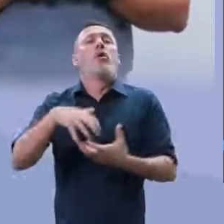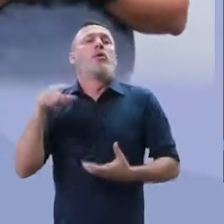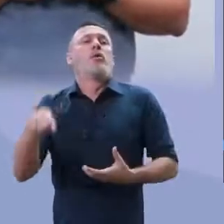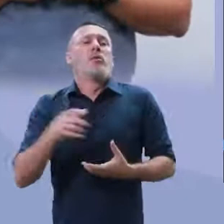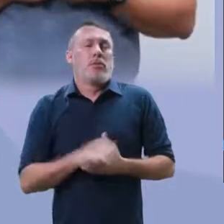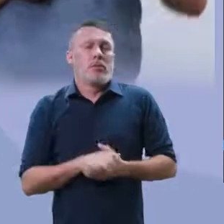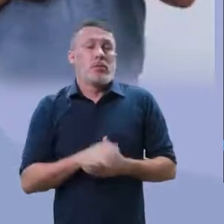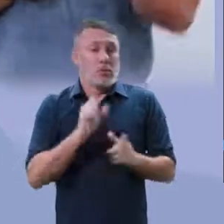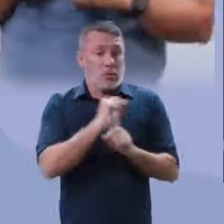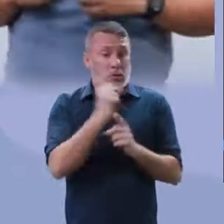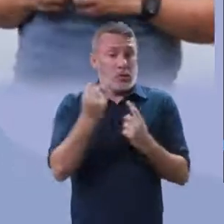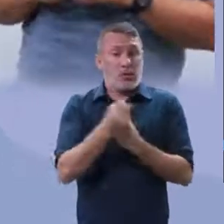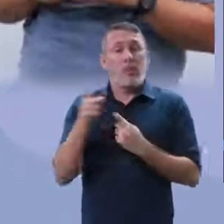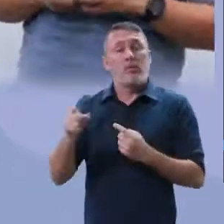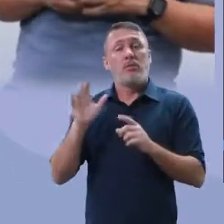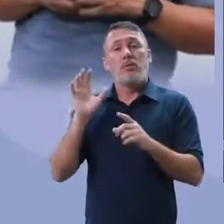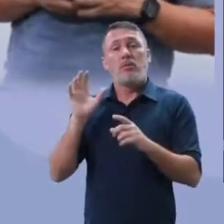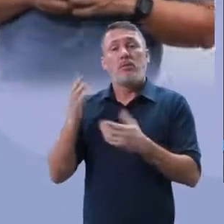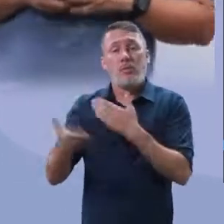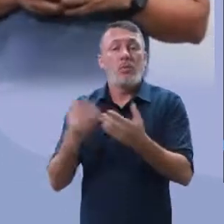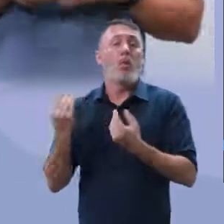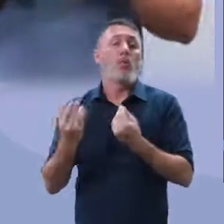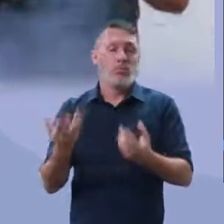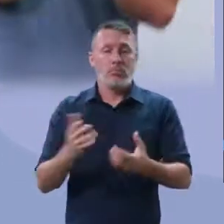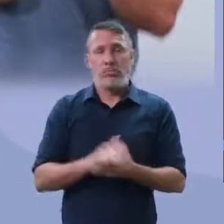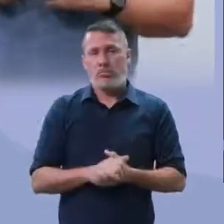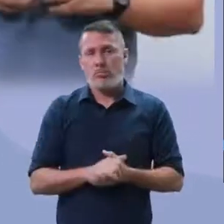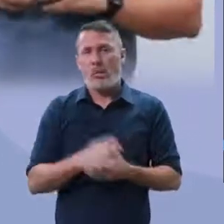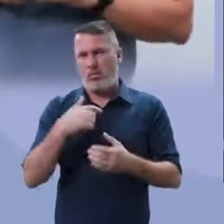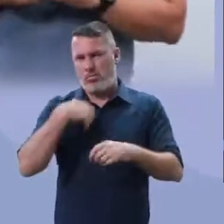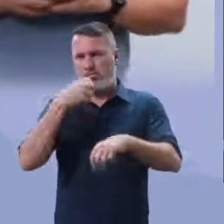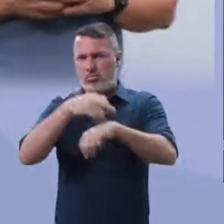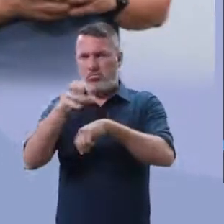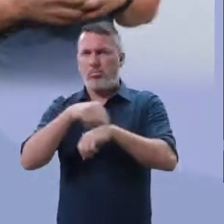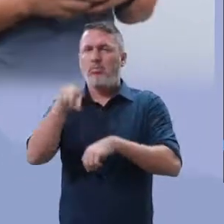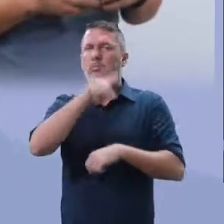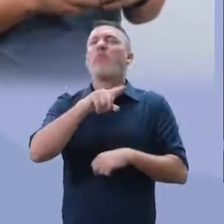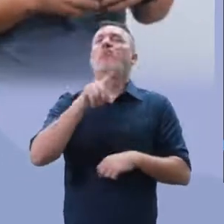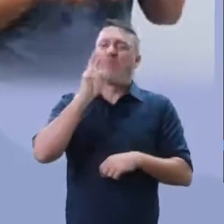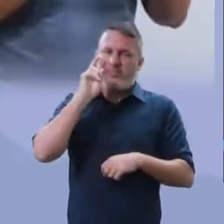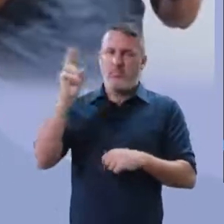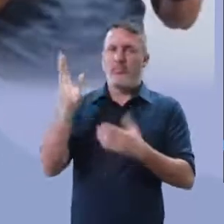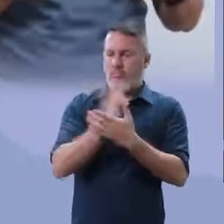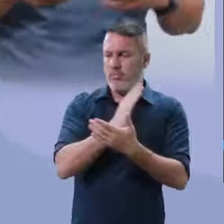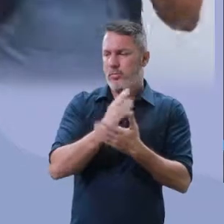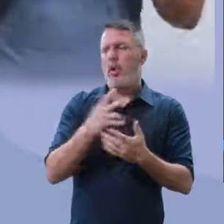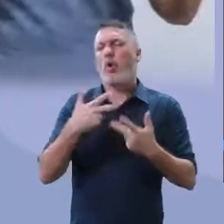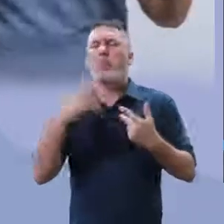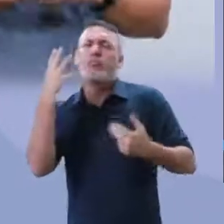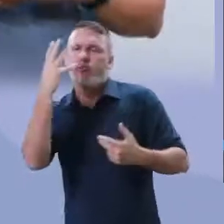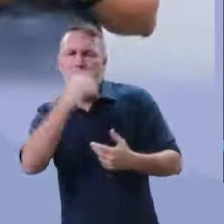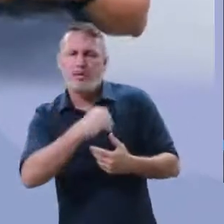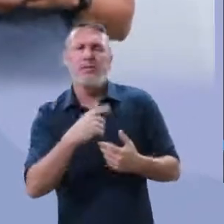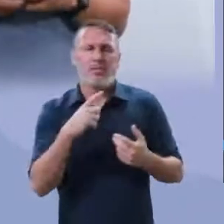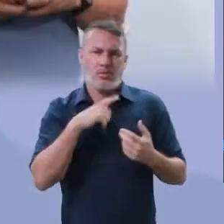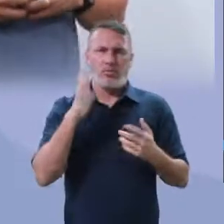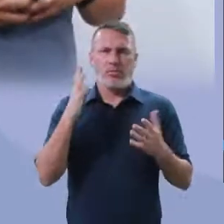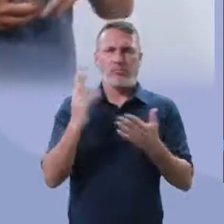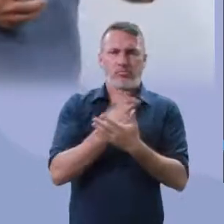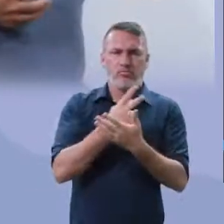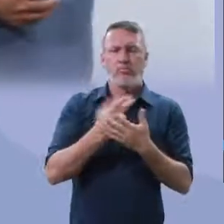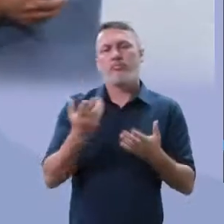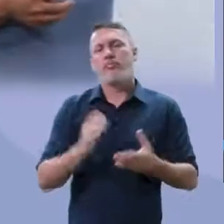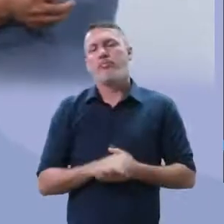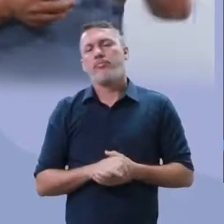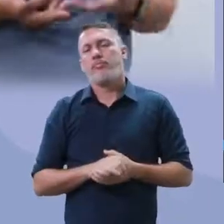diante dos idosos? Vou citar para vocês alguns fatos e, certamente, vocês viram. Fatos bonitos, lindos. Por exemplo,